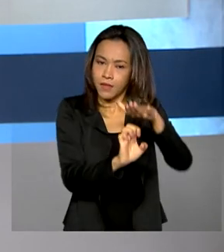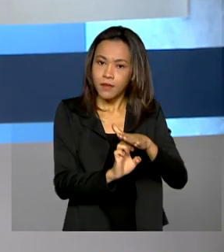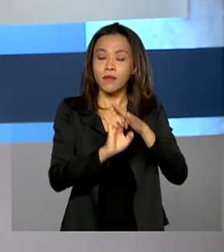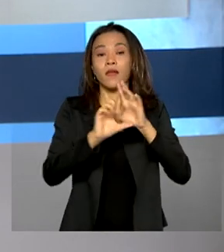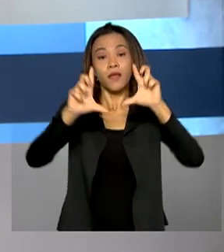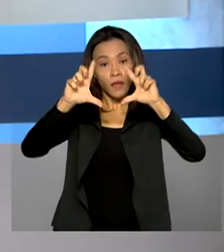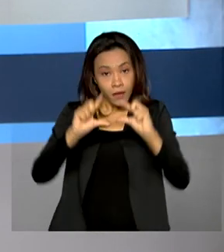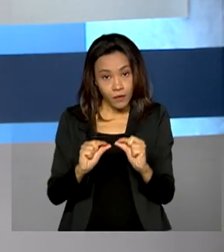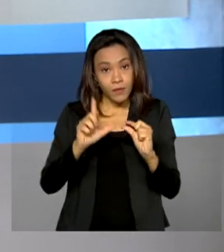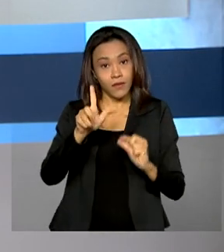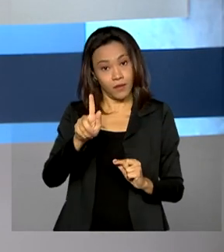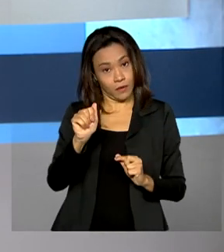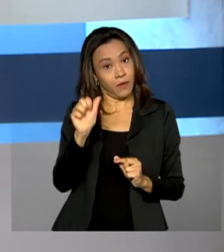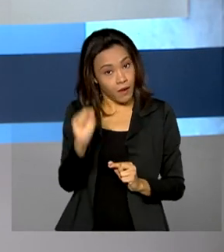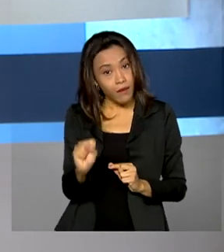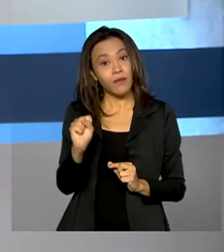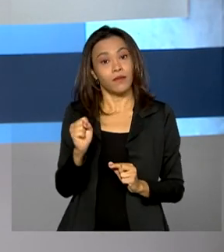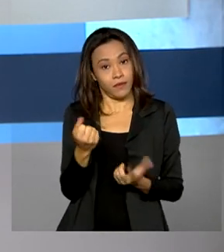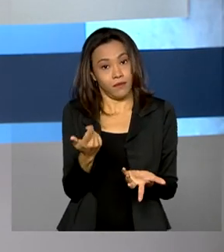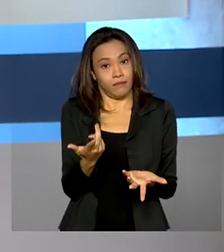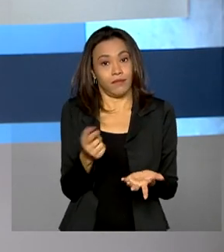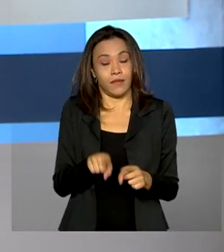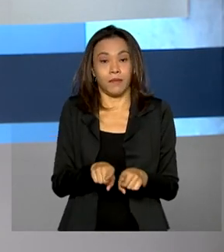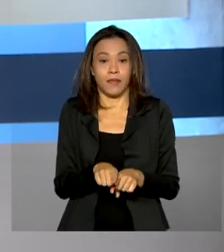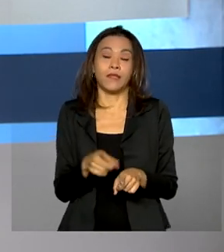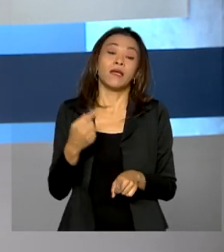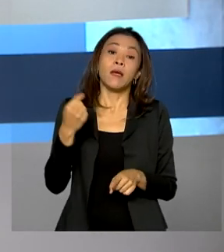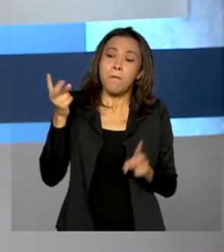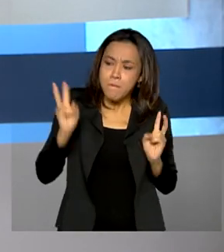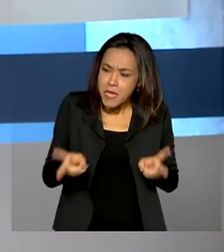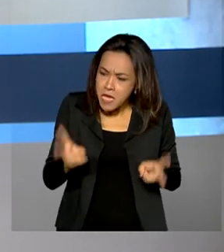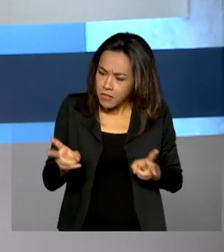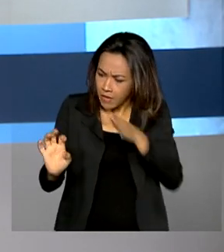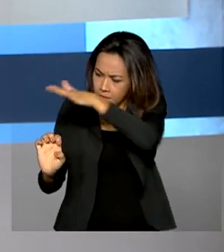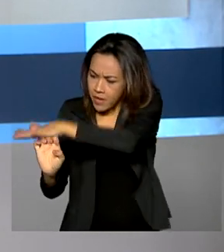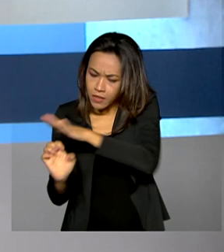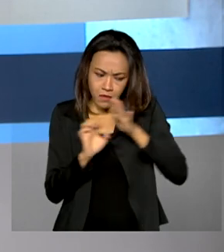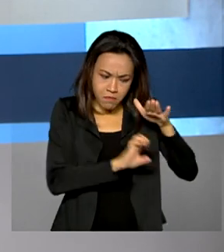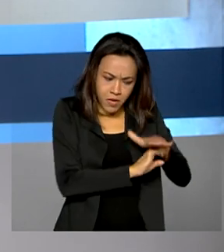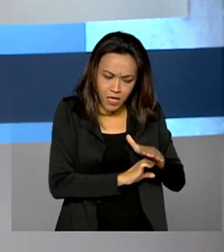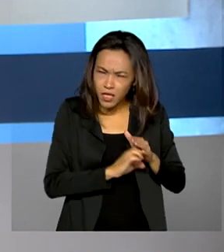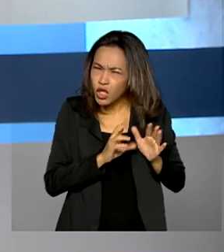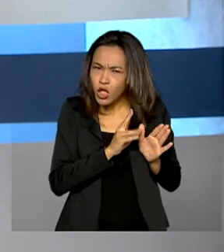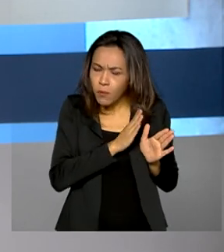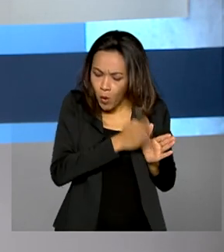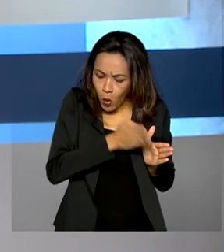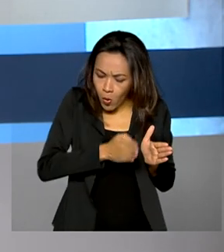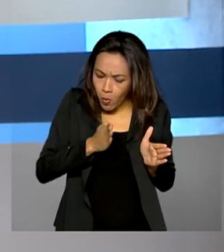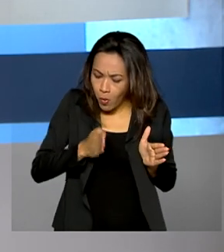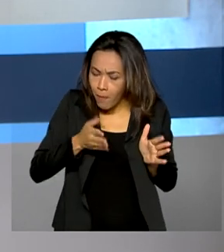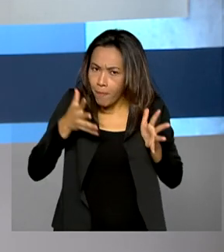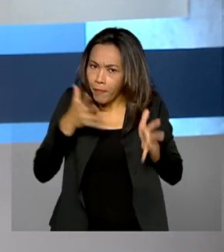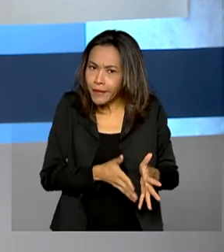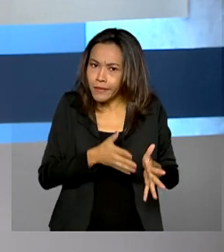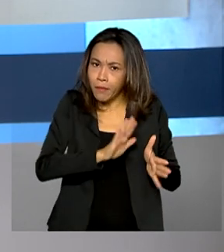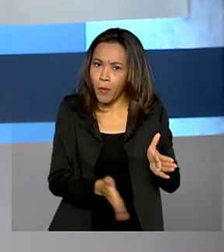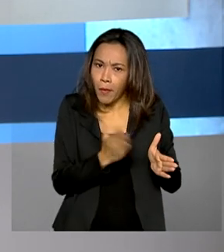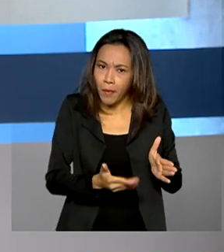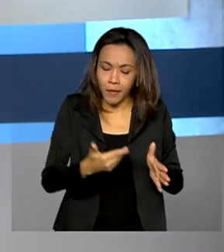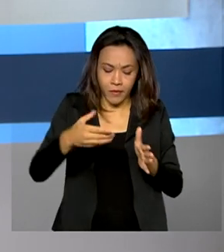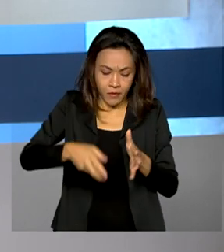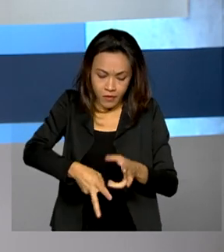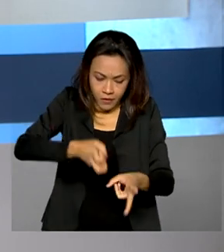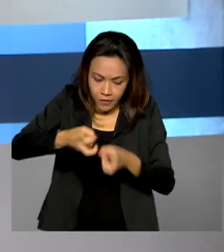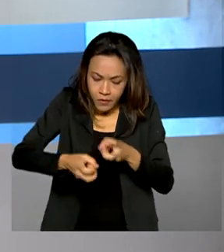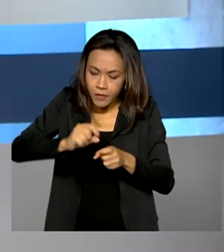natural ao consumidor. Entre as mudanças, uma mesma empresa não poderá atuar em todas as fases, da produção e extração